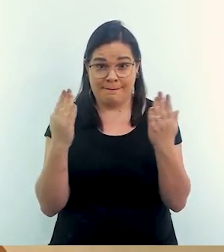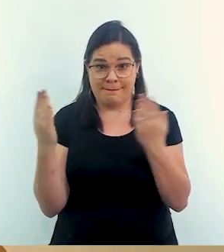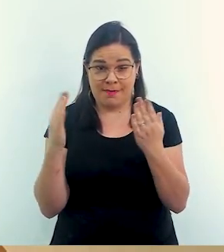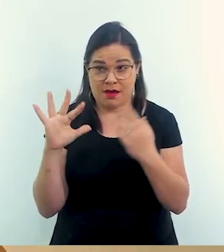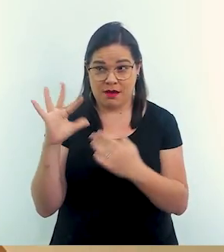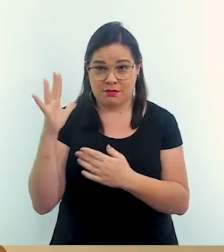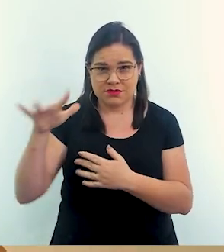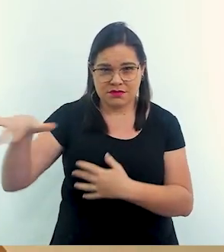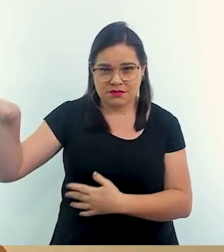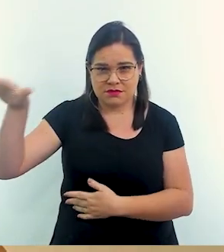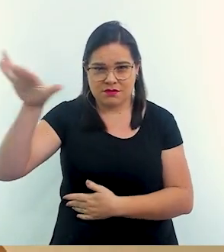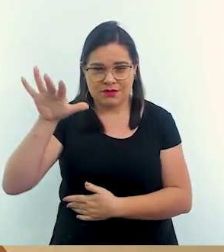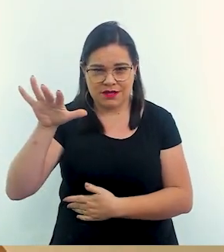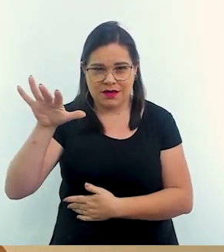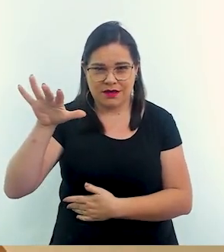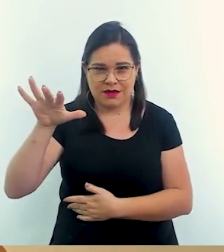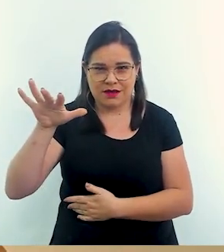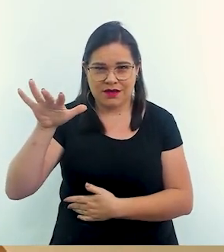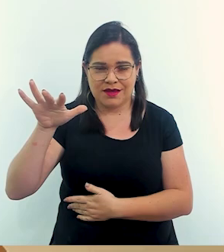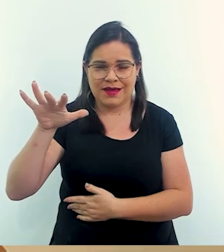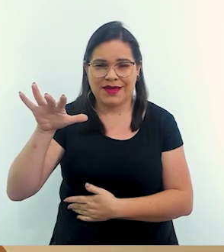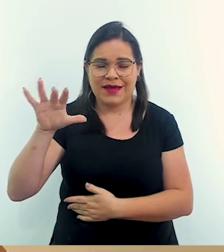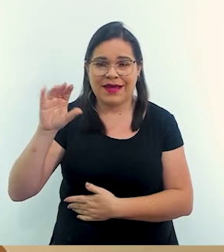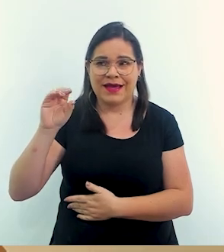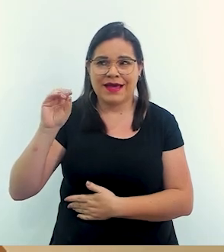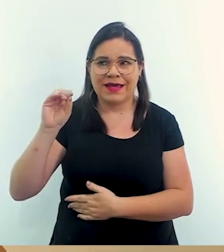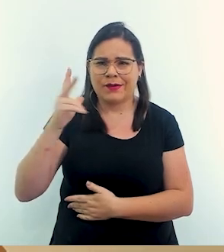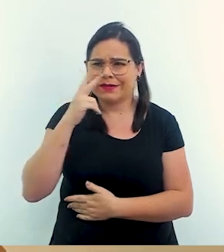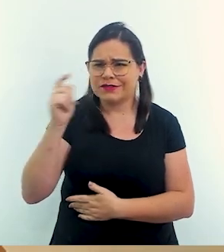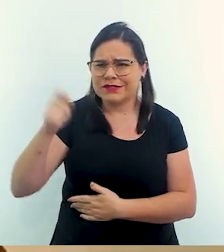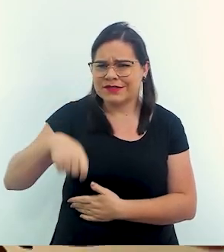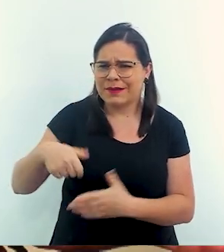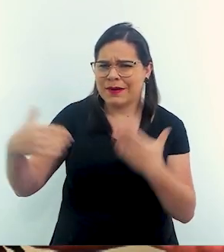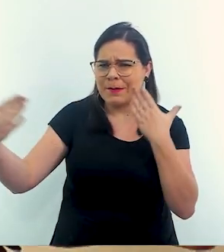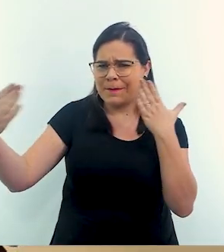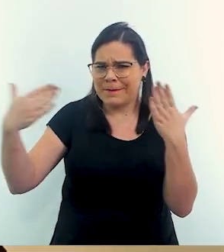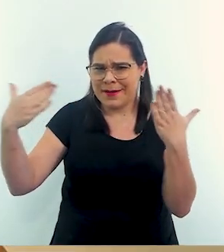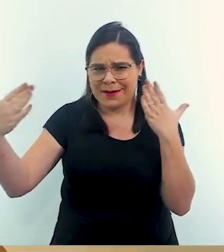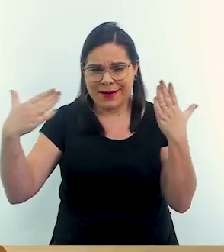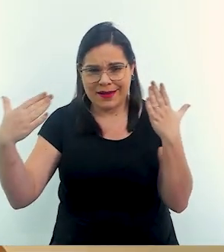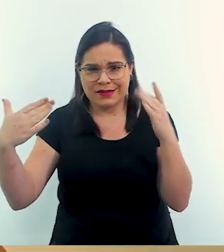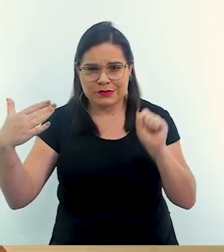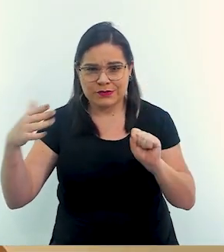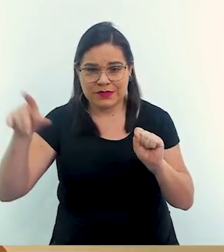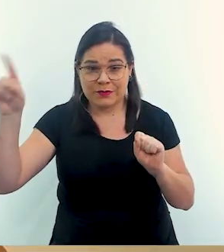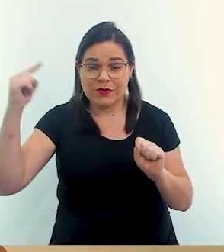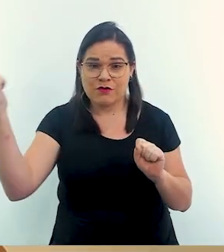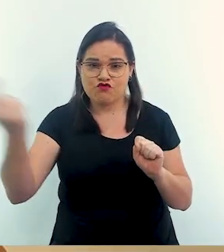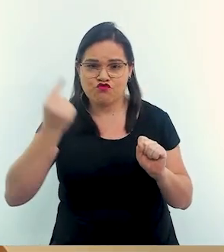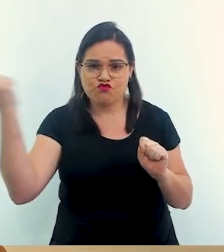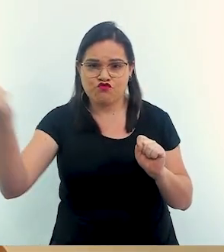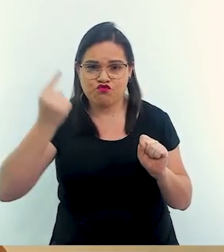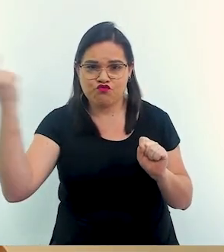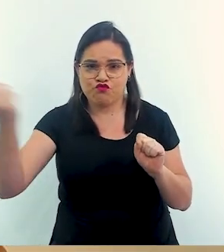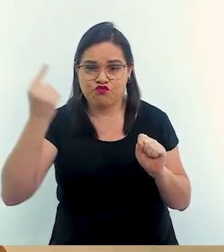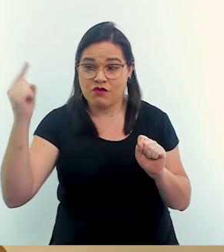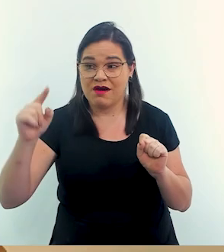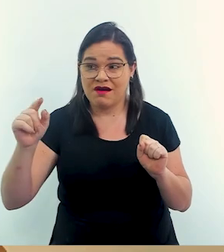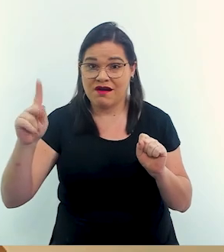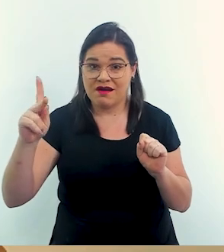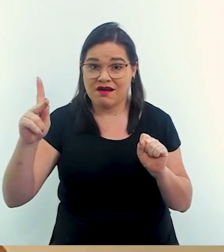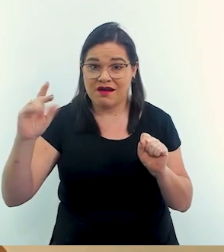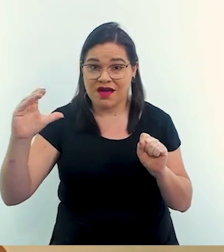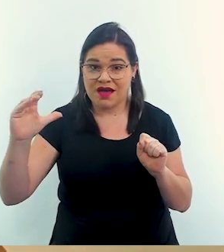porque comparativamente, talvez seja o evento extremo que seja mais comparativo ao sul, tá? O Furacão Katrina passou